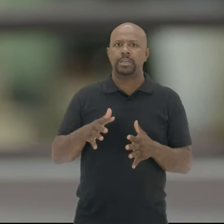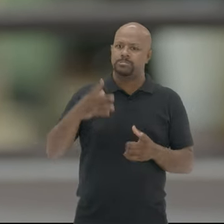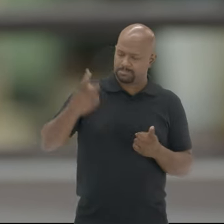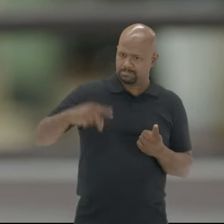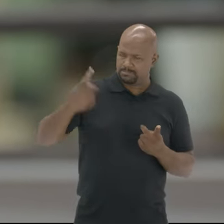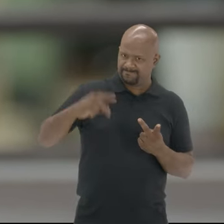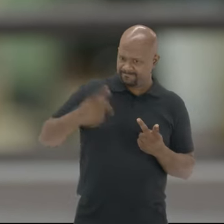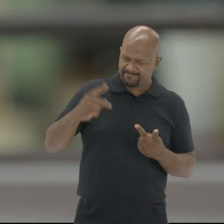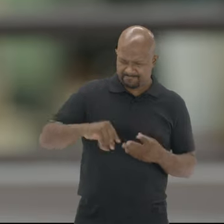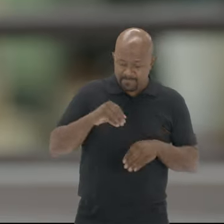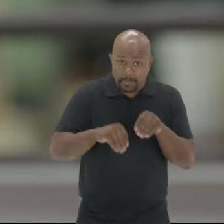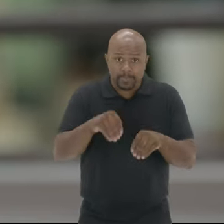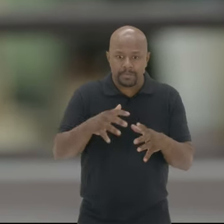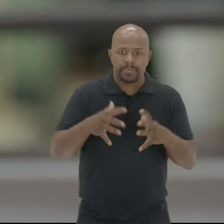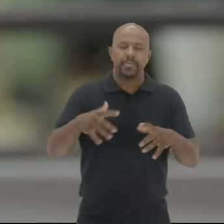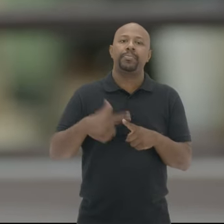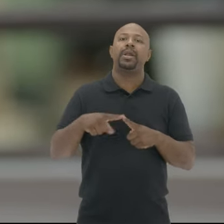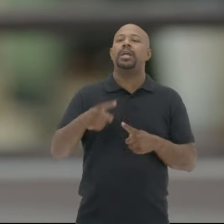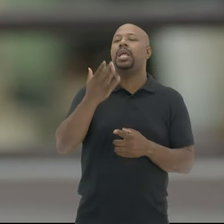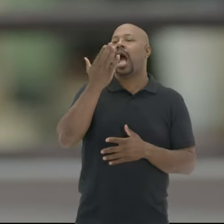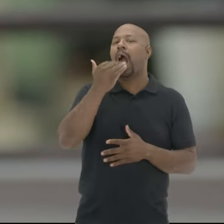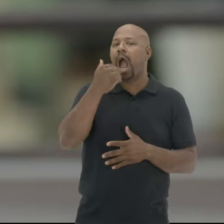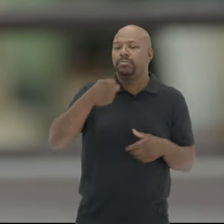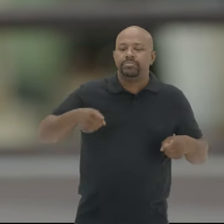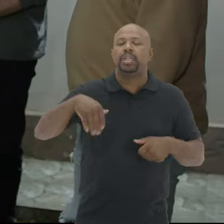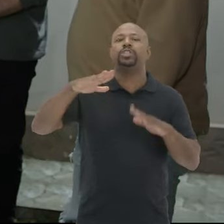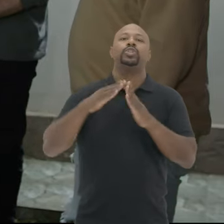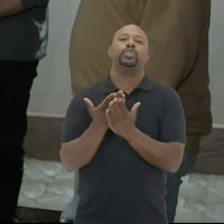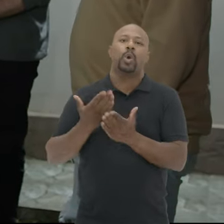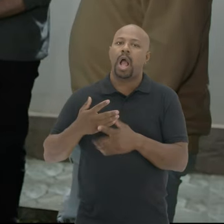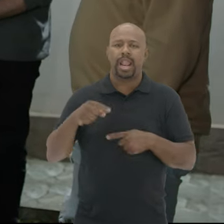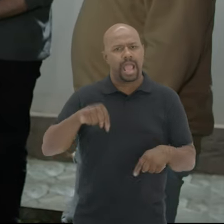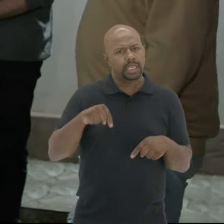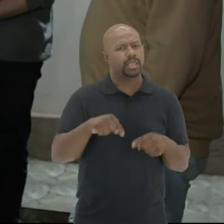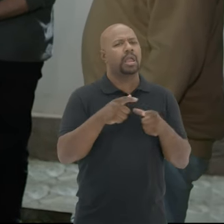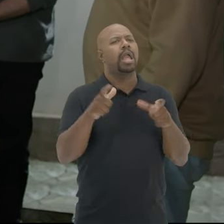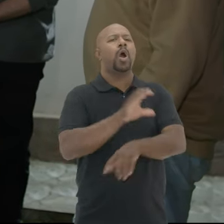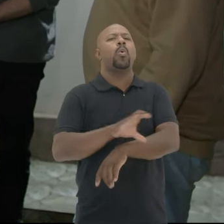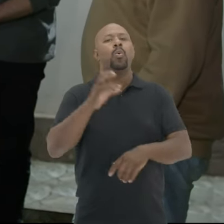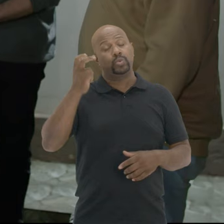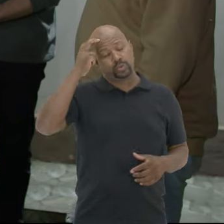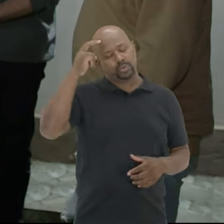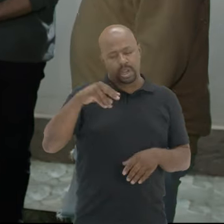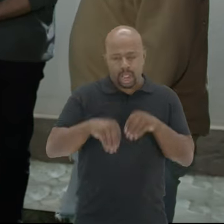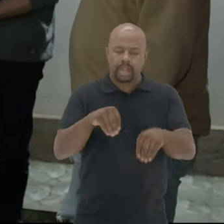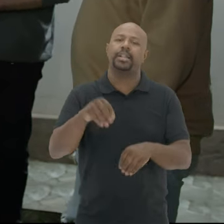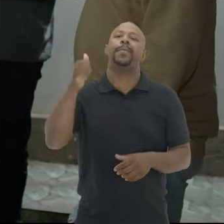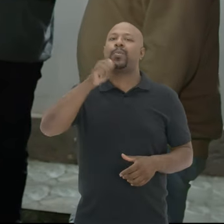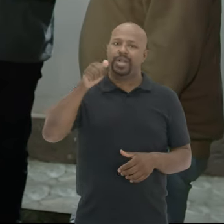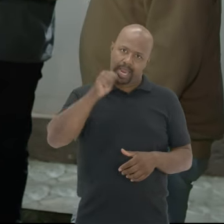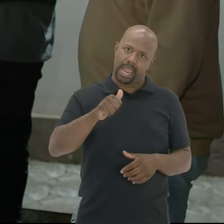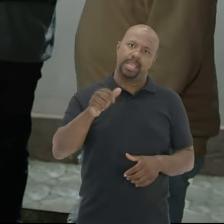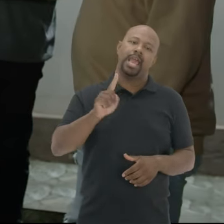A encresçar mais Por causa da merenda escolar Aqui geralmente É a cultura das mulheres